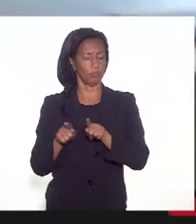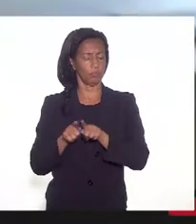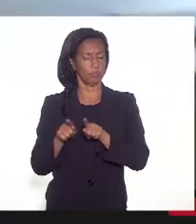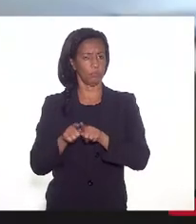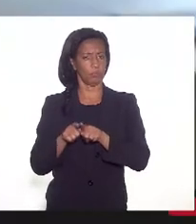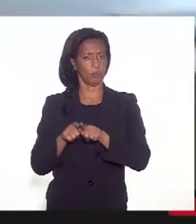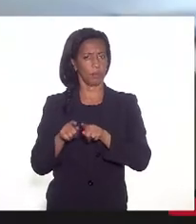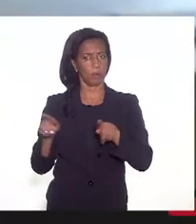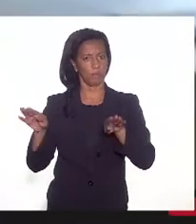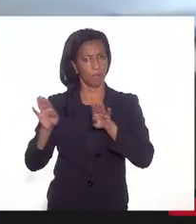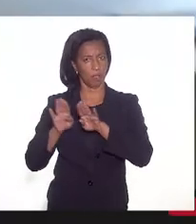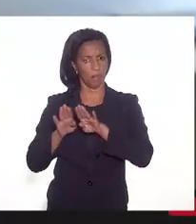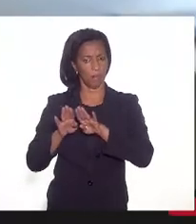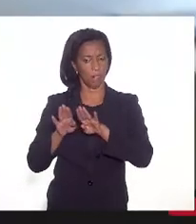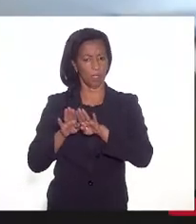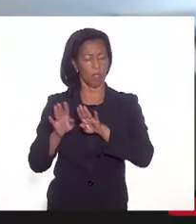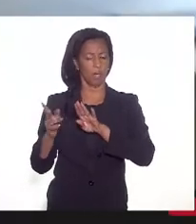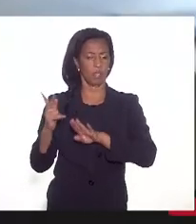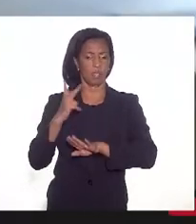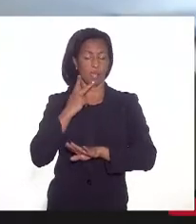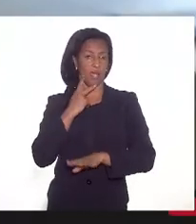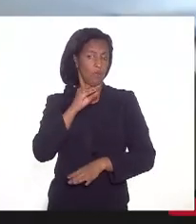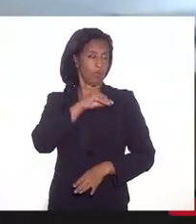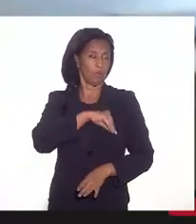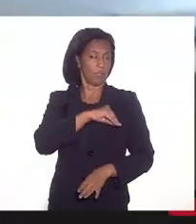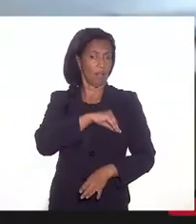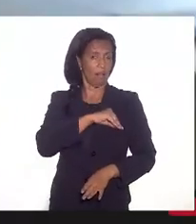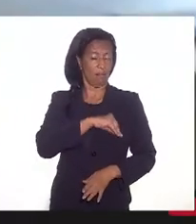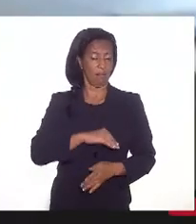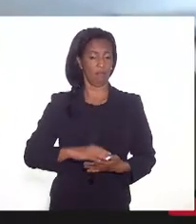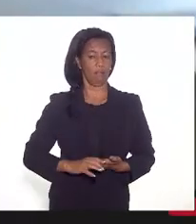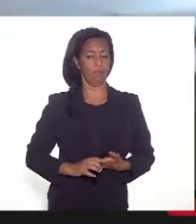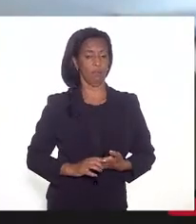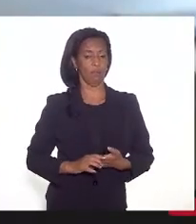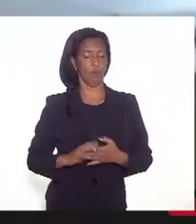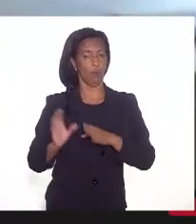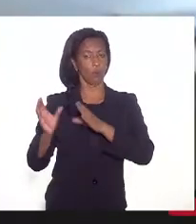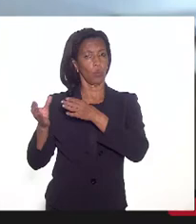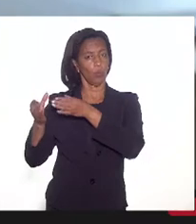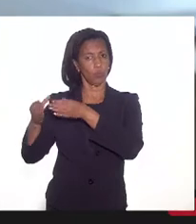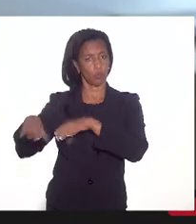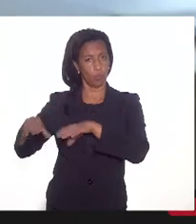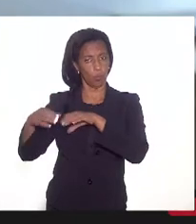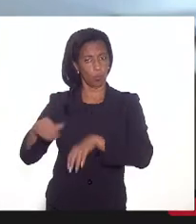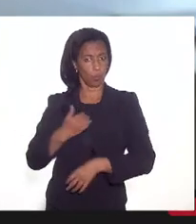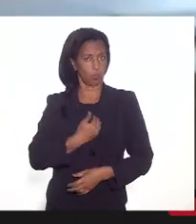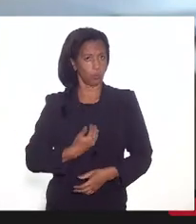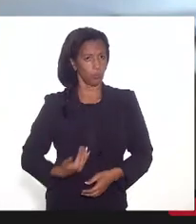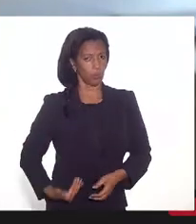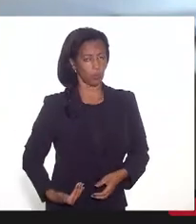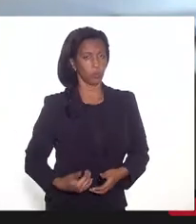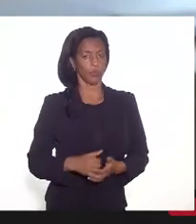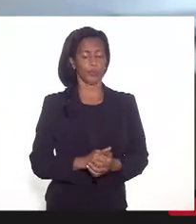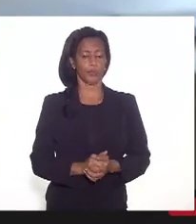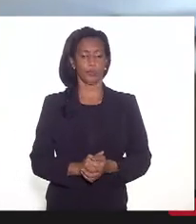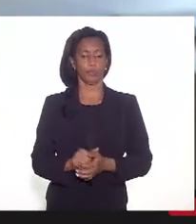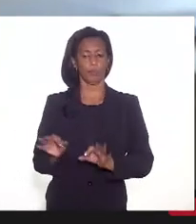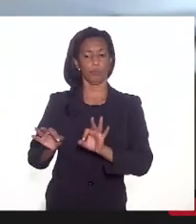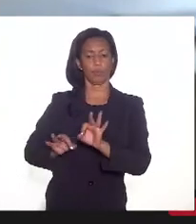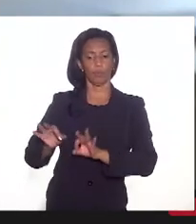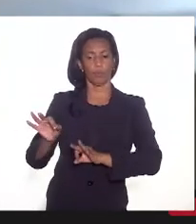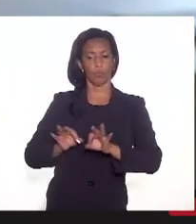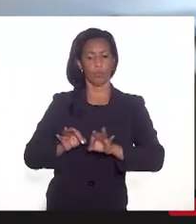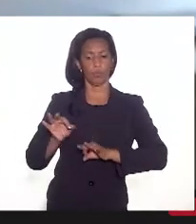que são os temas das reposições salariais, dos concursos públicos, dos planos